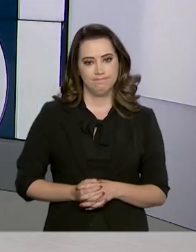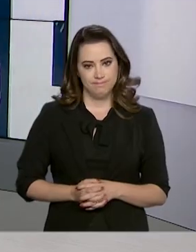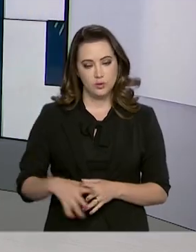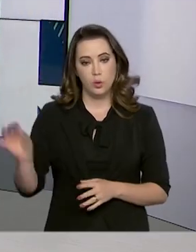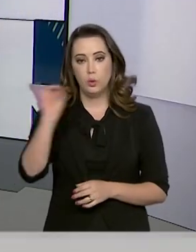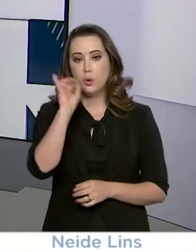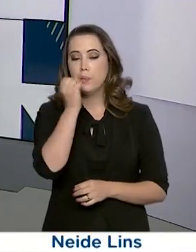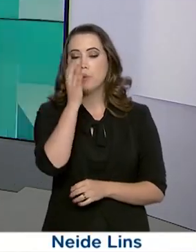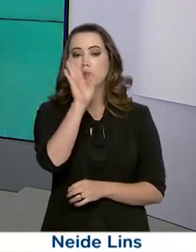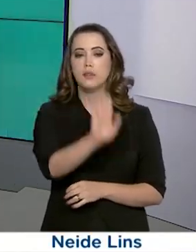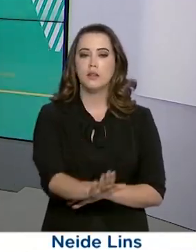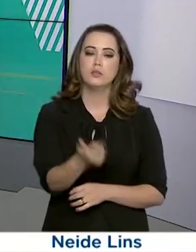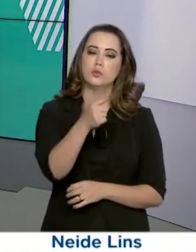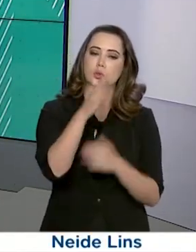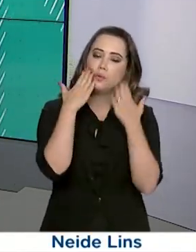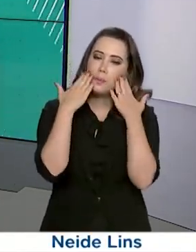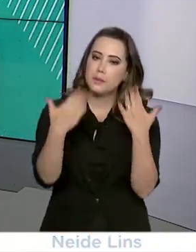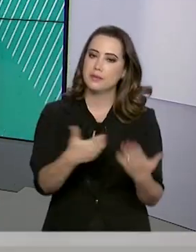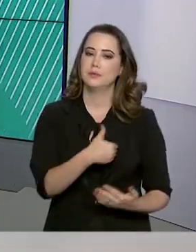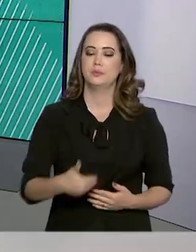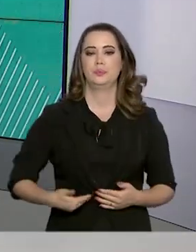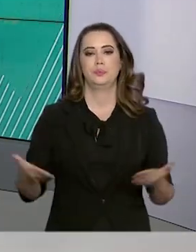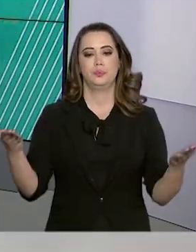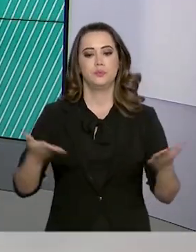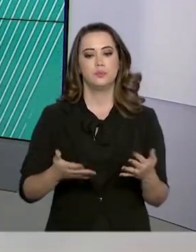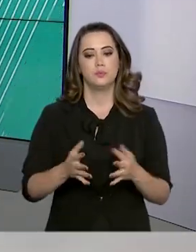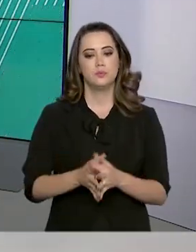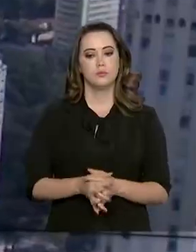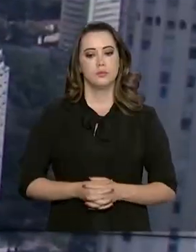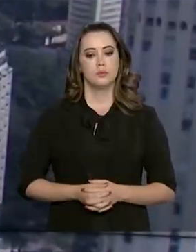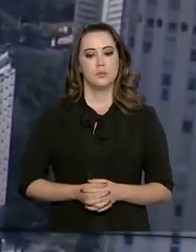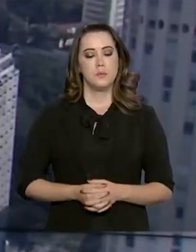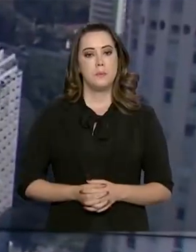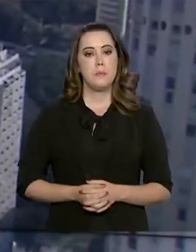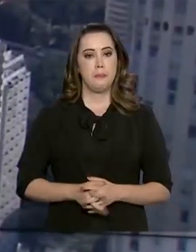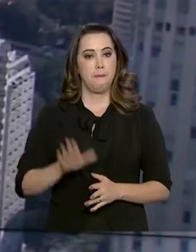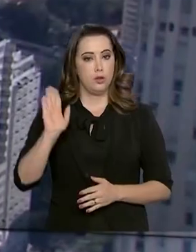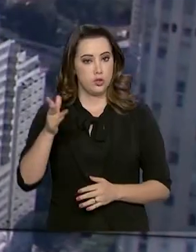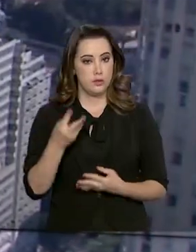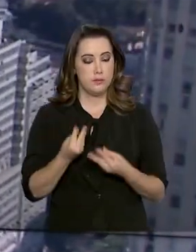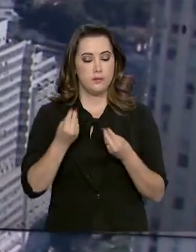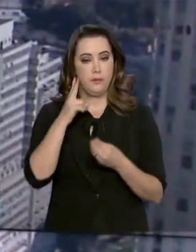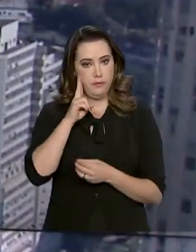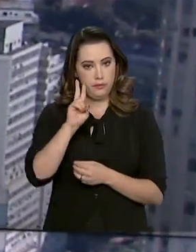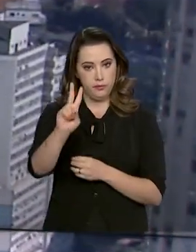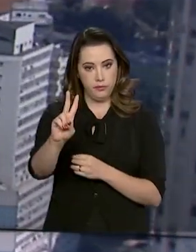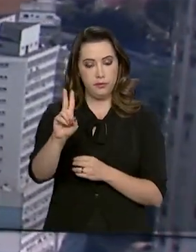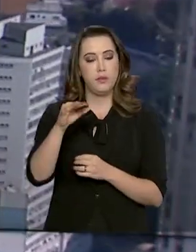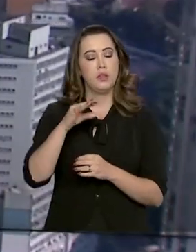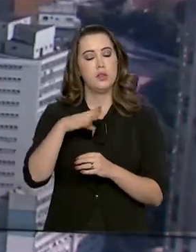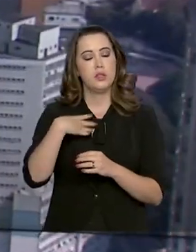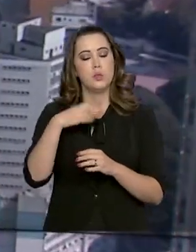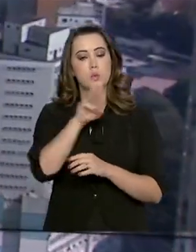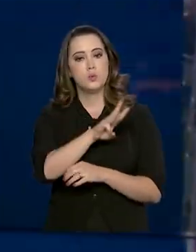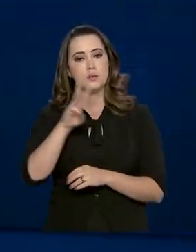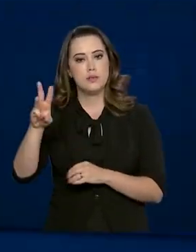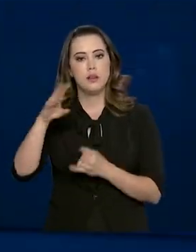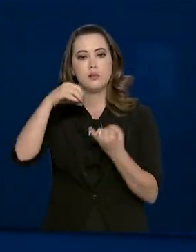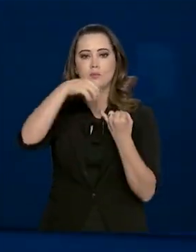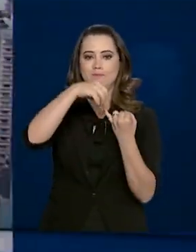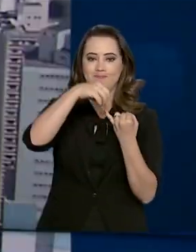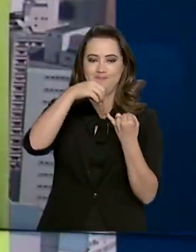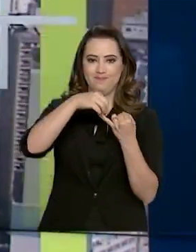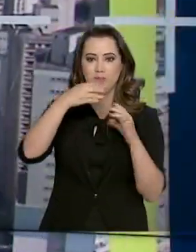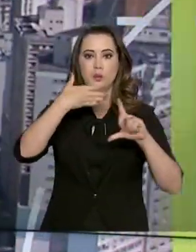Olá, boa tarde. Estamos no ar com mais um Governo Agora. Já está disponível no portal do Inep a videoprova do Enem